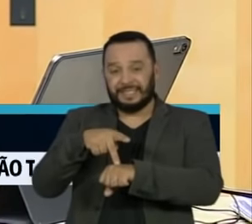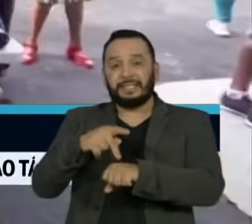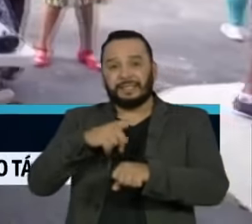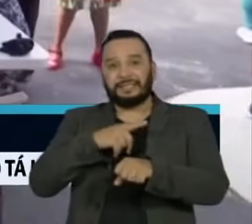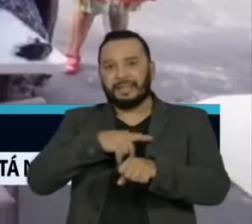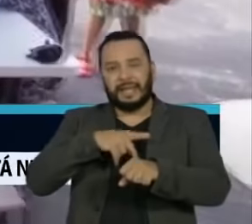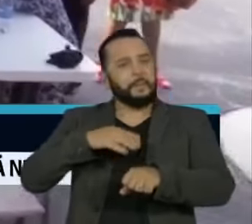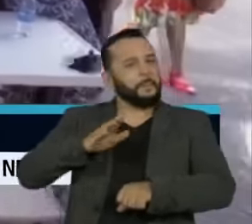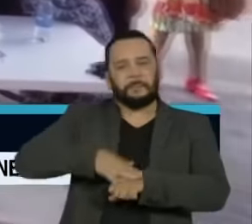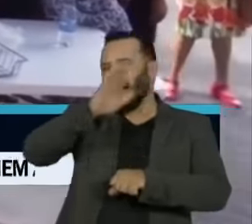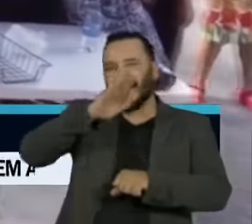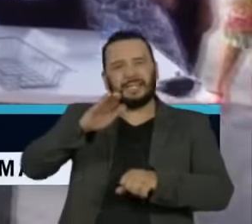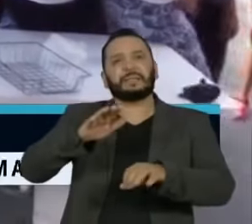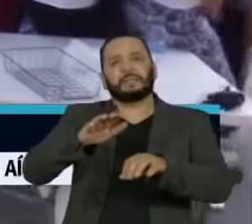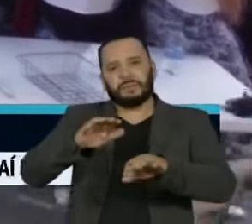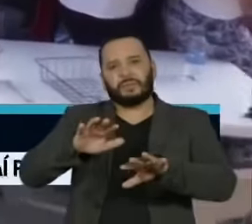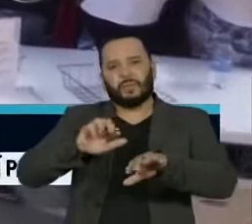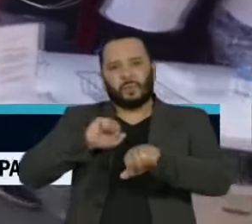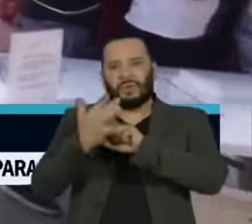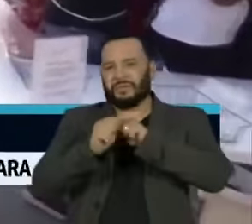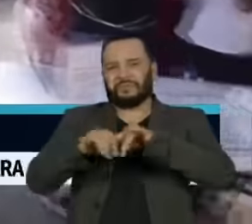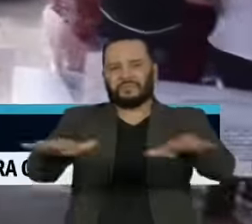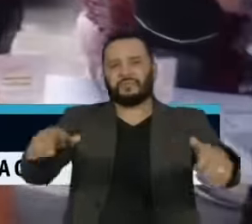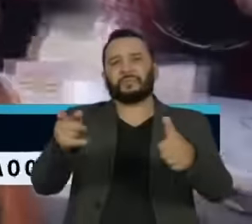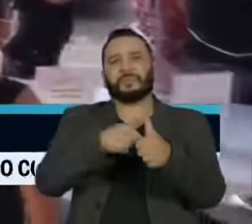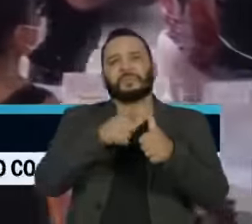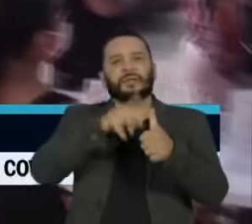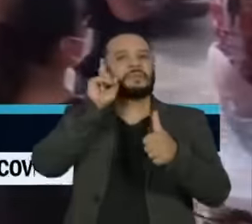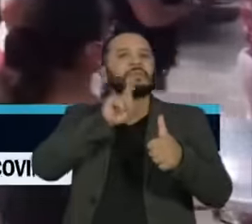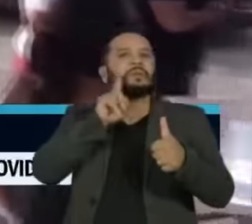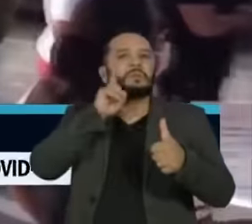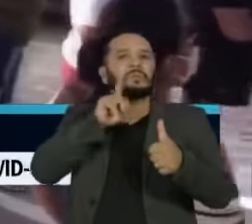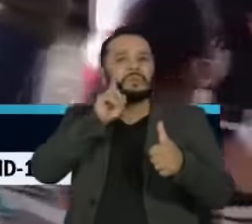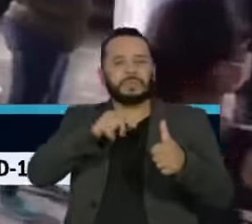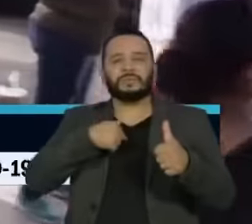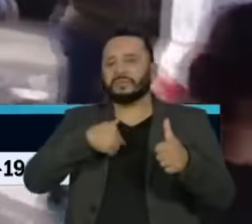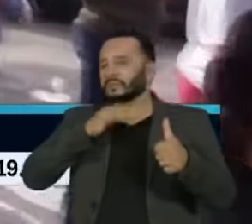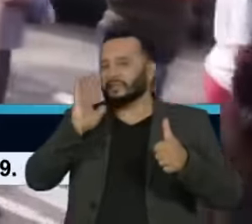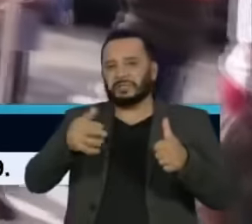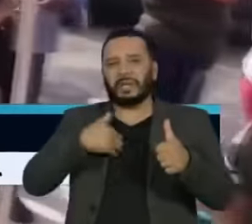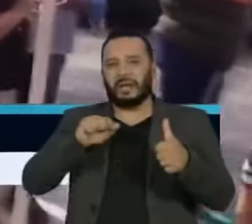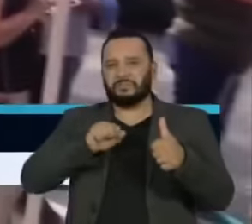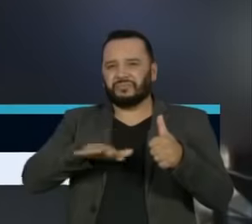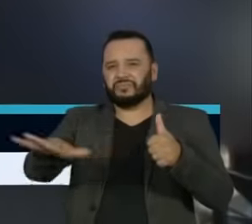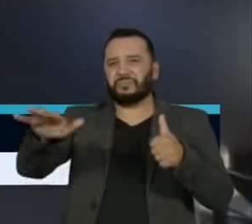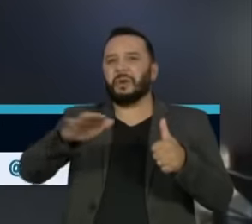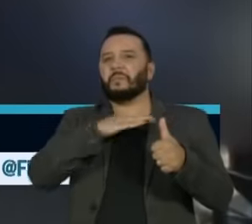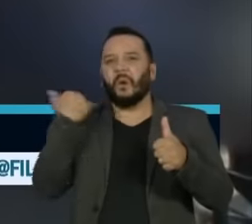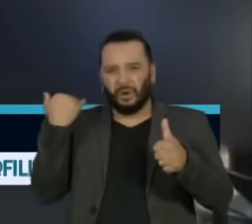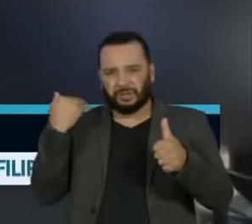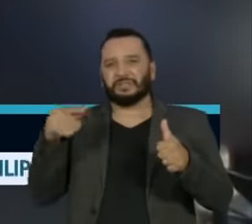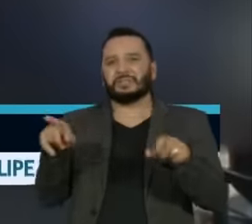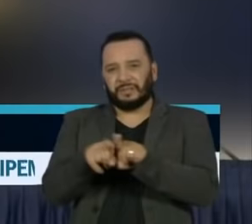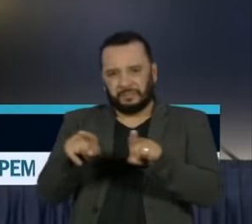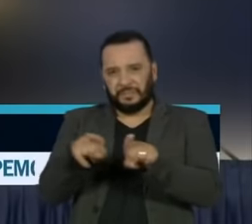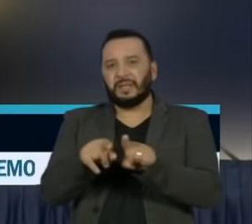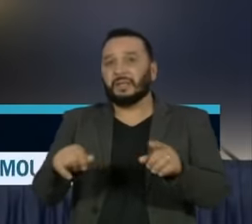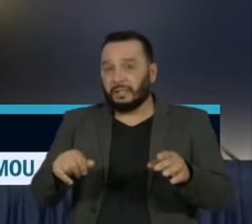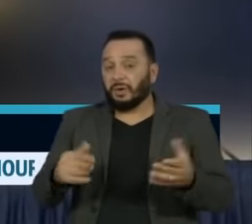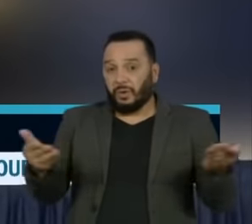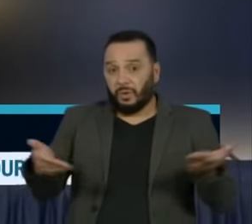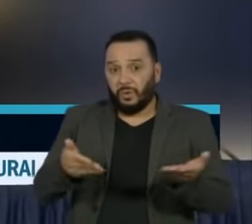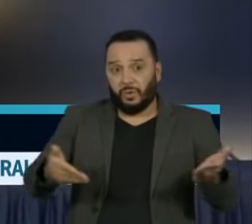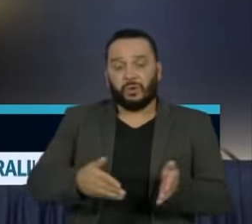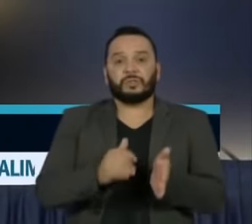do mundo. Os Estados Unidos lideram no número de contaminados e óbitos da Covid-19. Hoje, em Nova Iorque, o